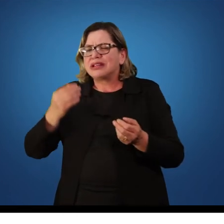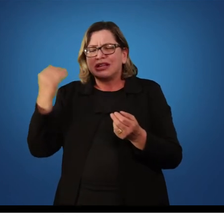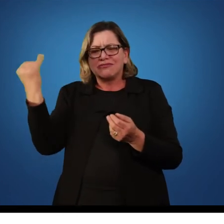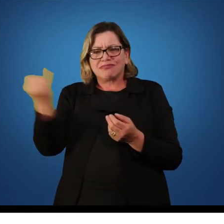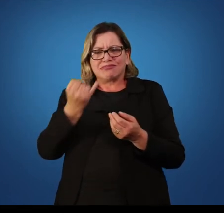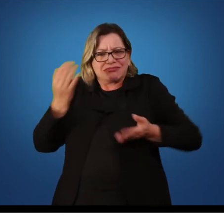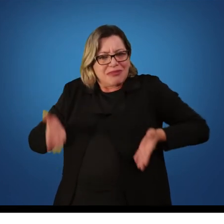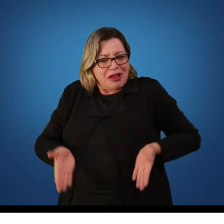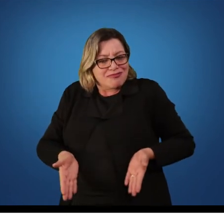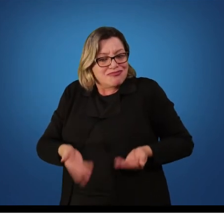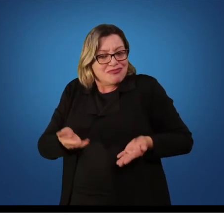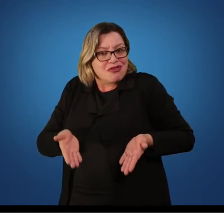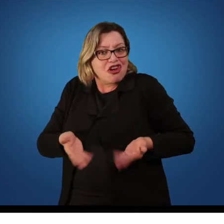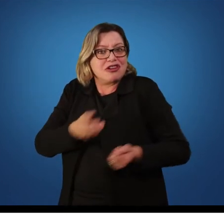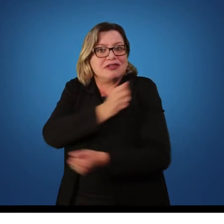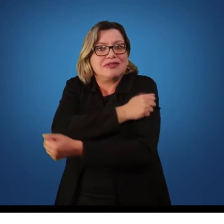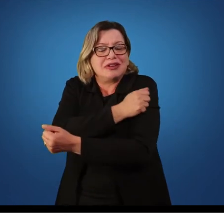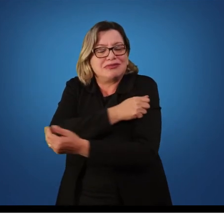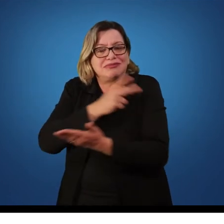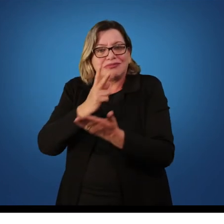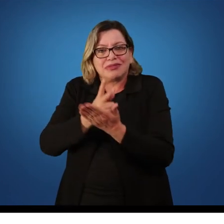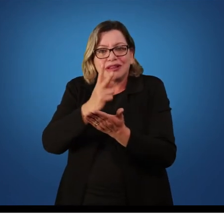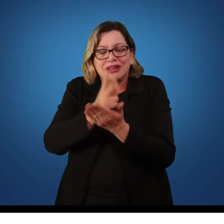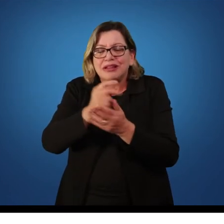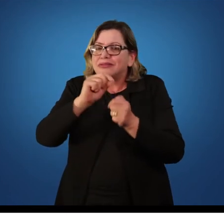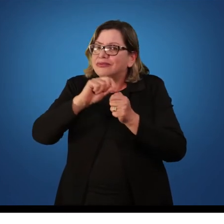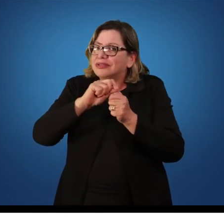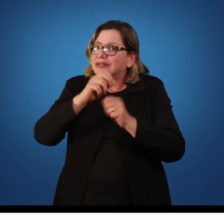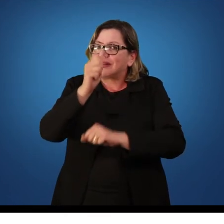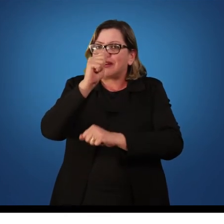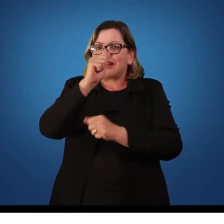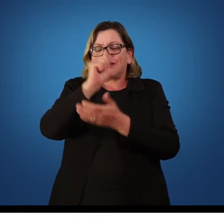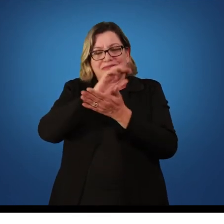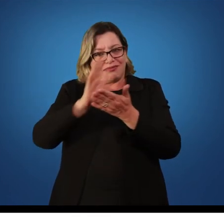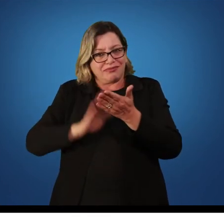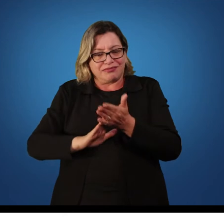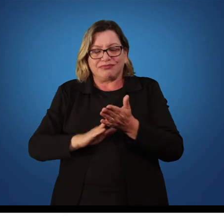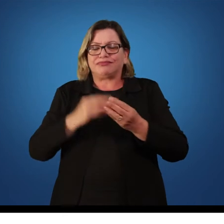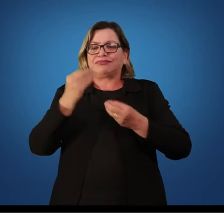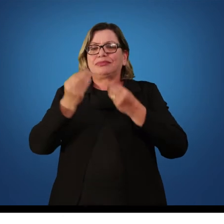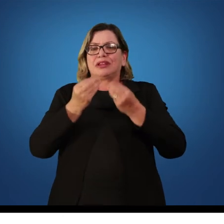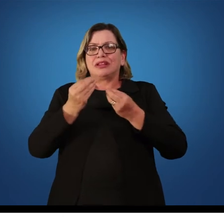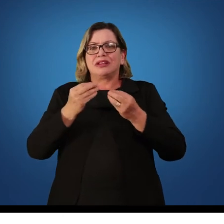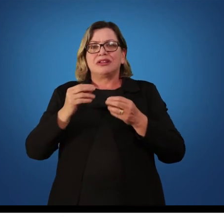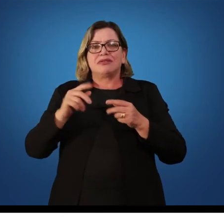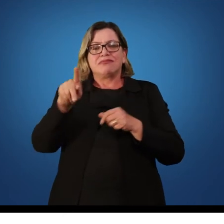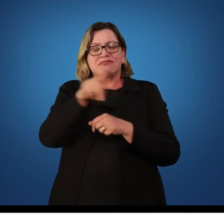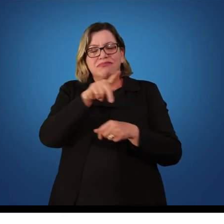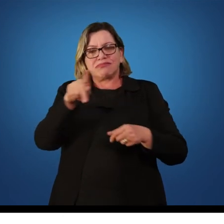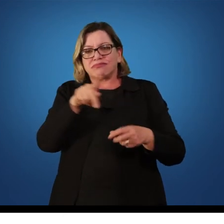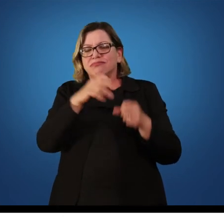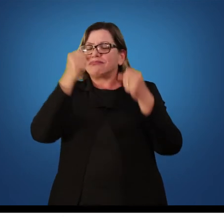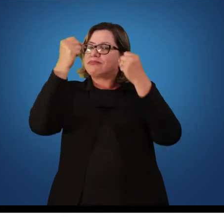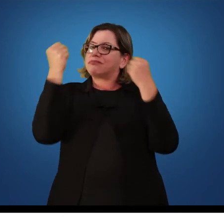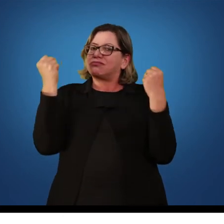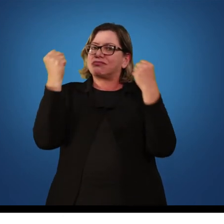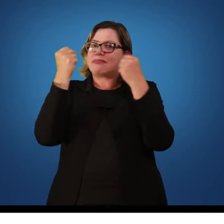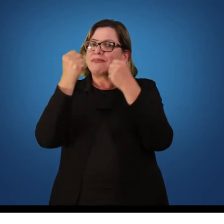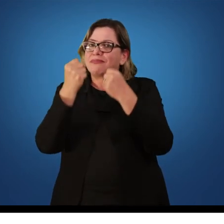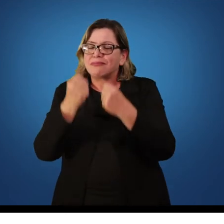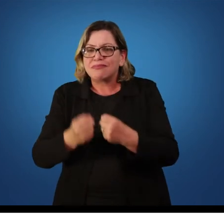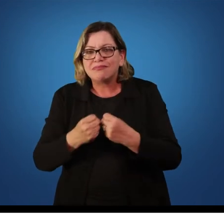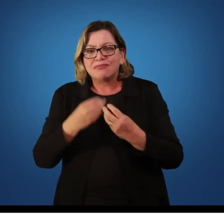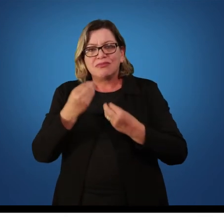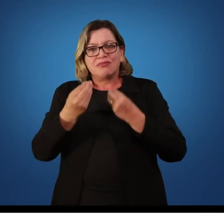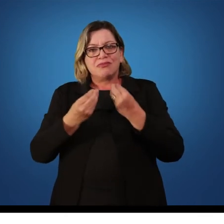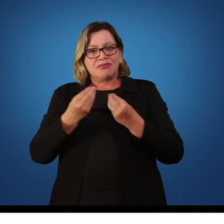motivar o aluno a continuar executando a tarefa. Então, o professor pode dar